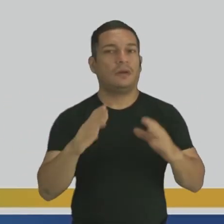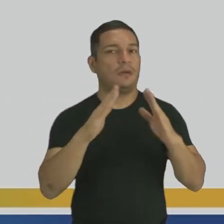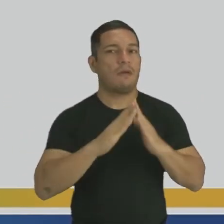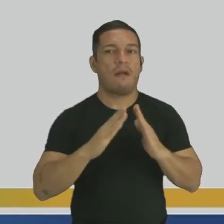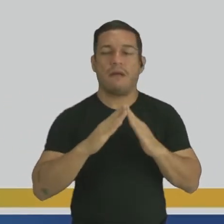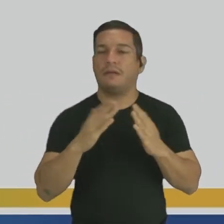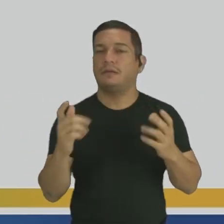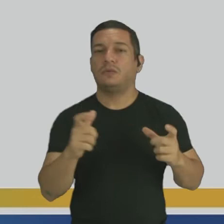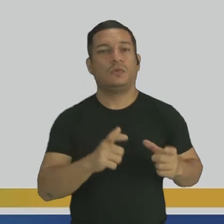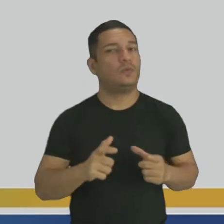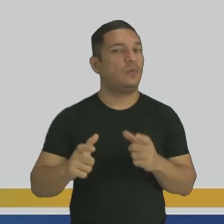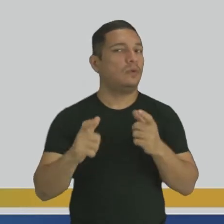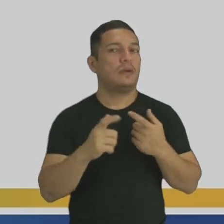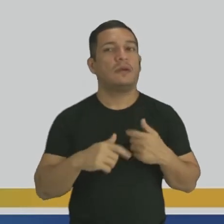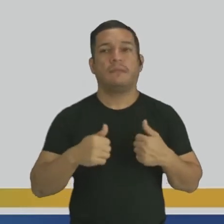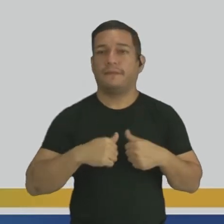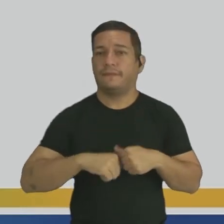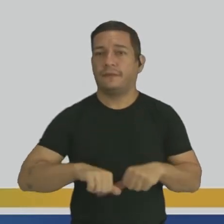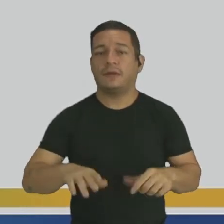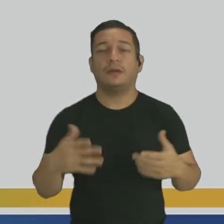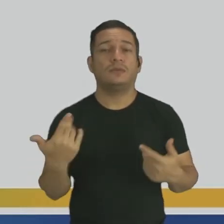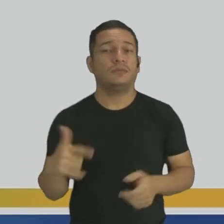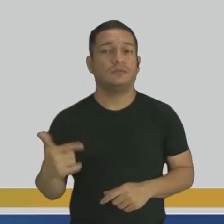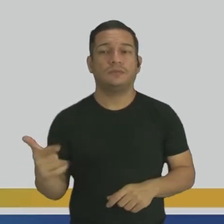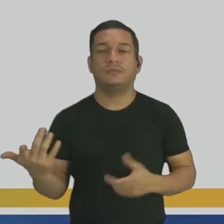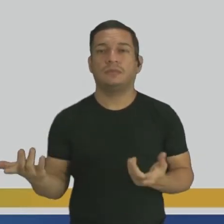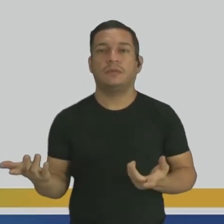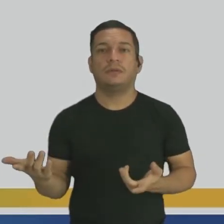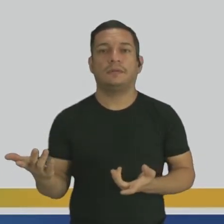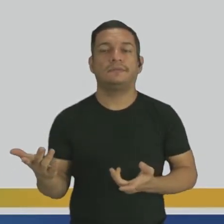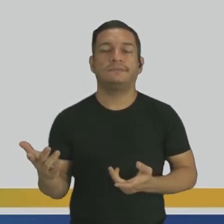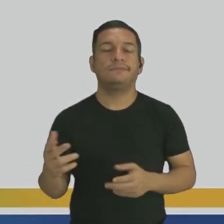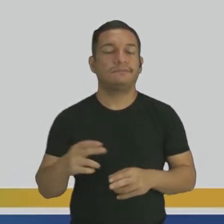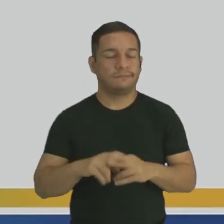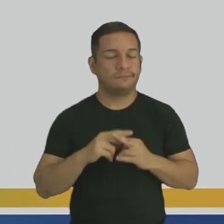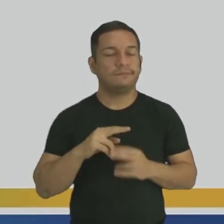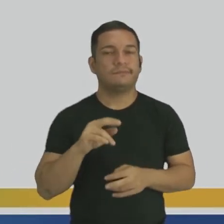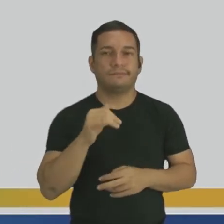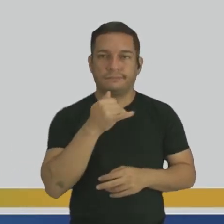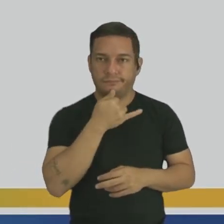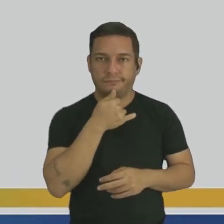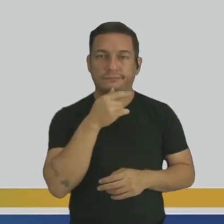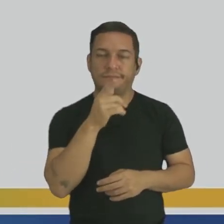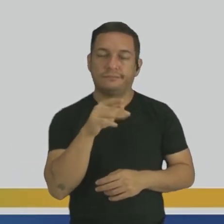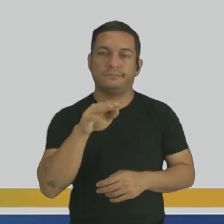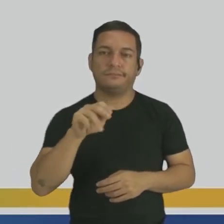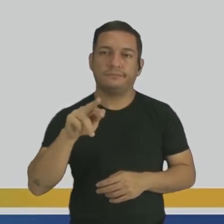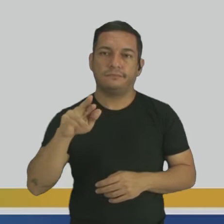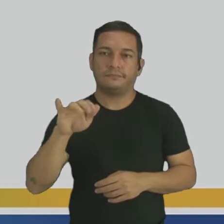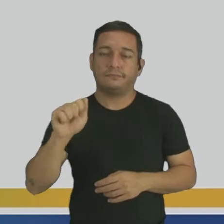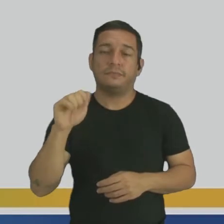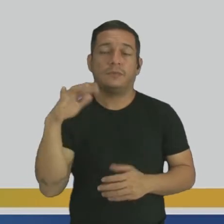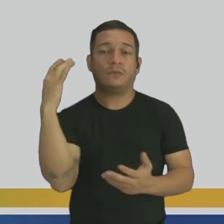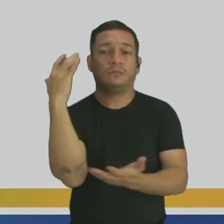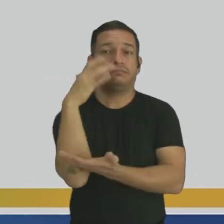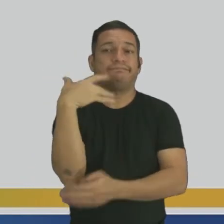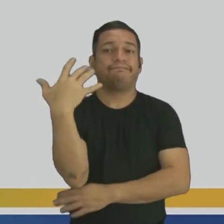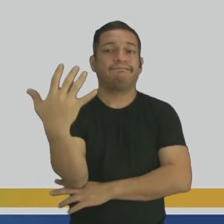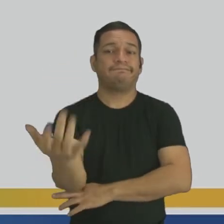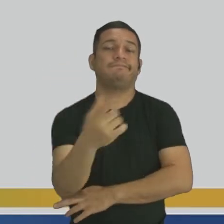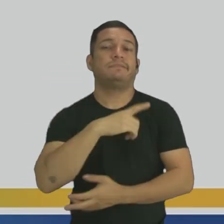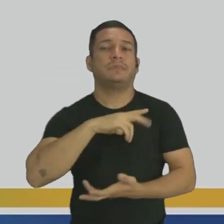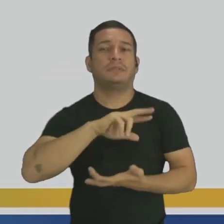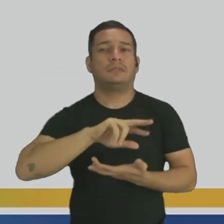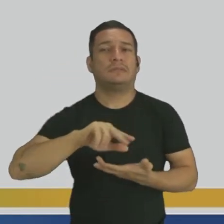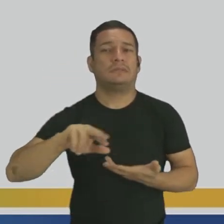Isso tudo acarreta em quê? Acarreta em morte de animais também. Então, desmatamento, atrás do desmatamento, vem um